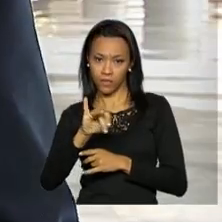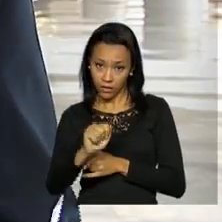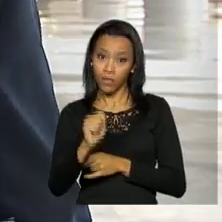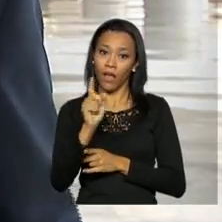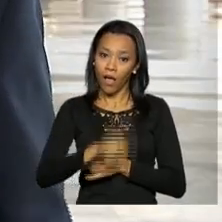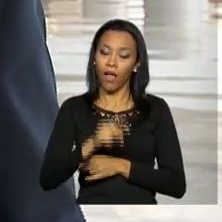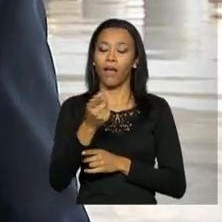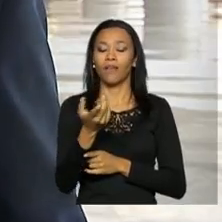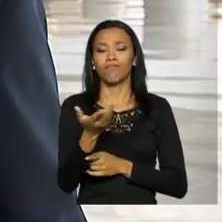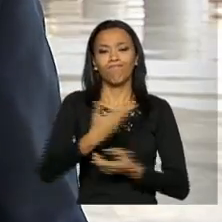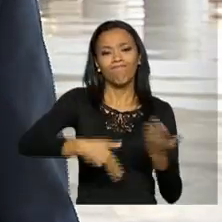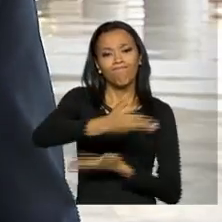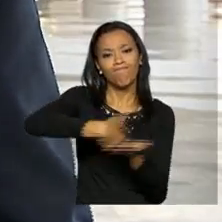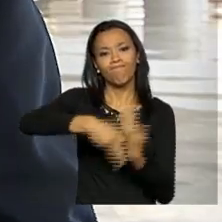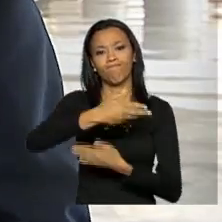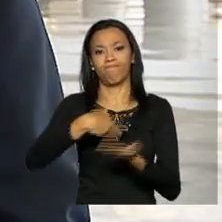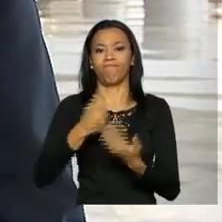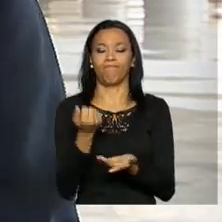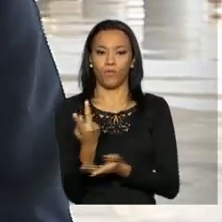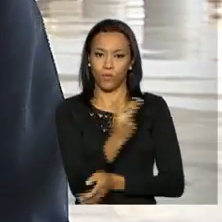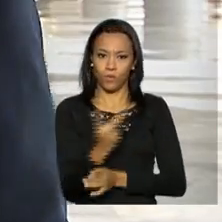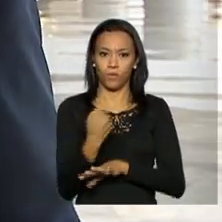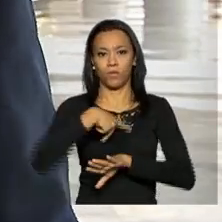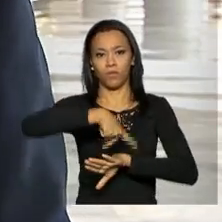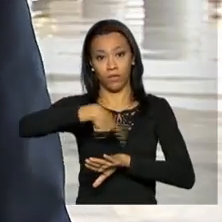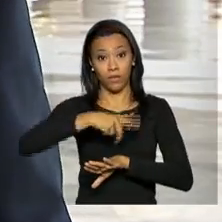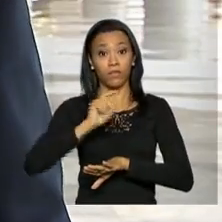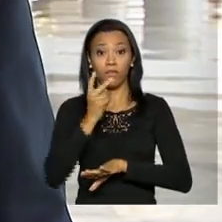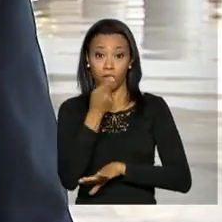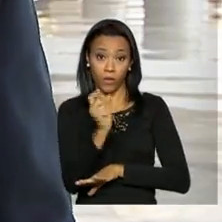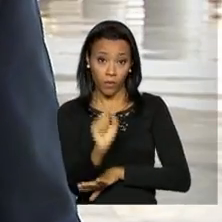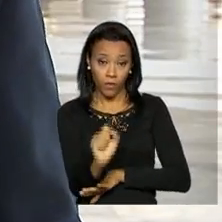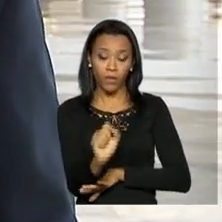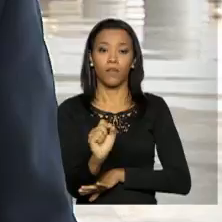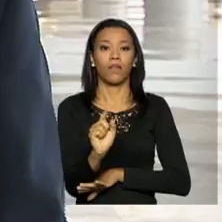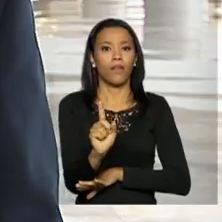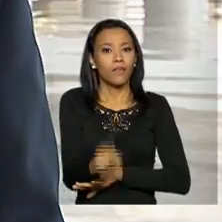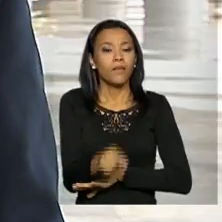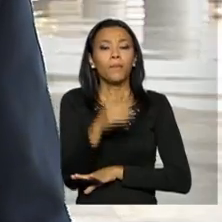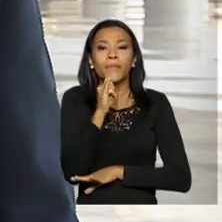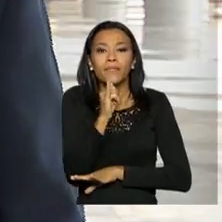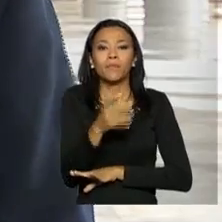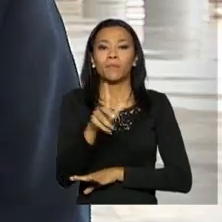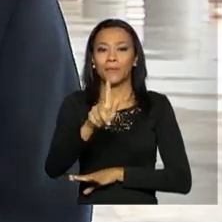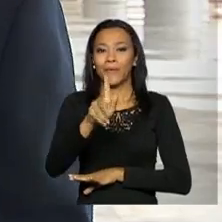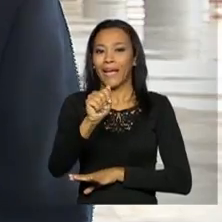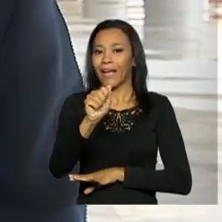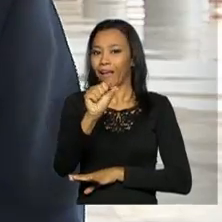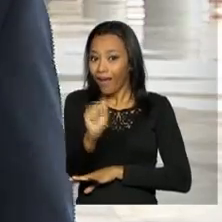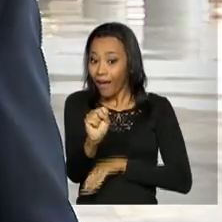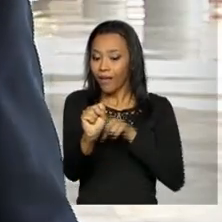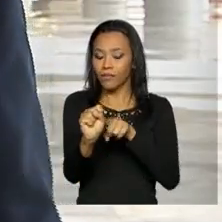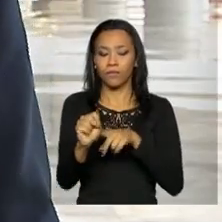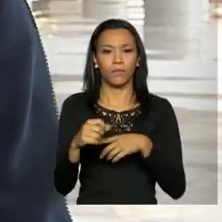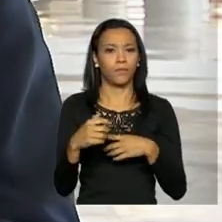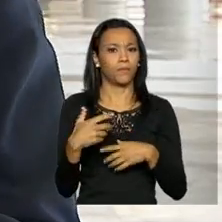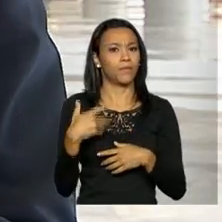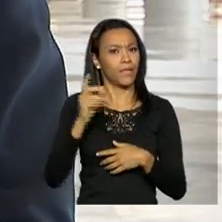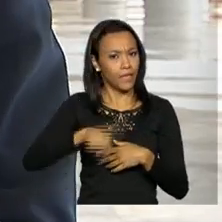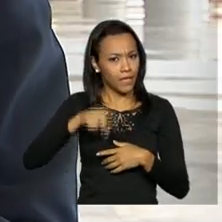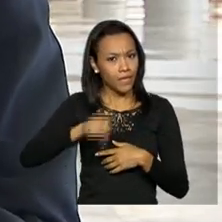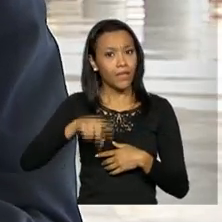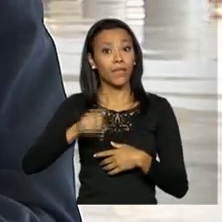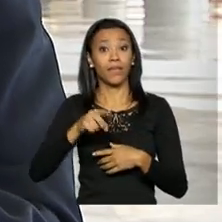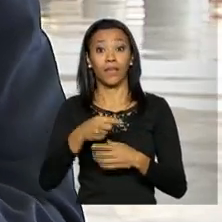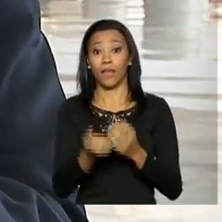bilateral entre Brasil e Bolívia, especialmente destacando aí a questão do gás boliviano, que é muito importado pelo